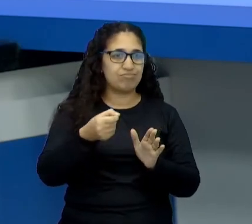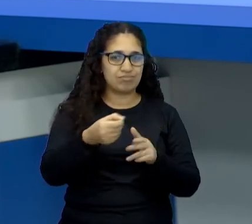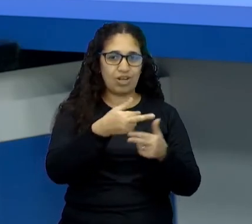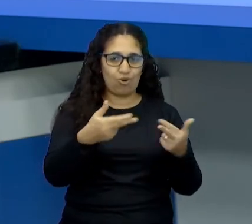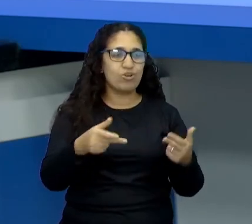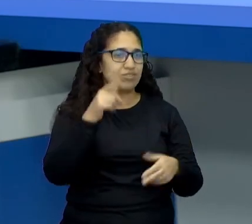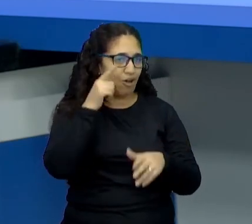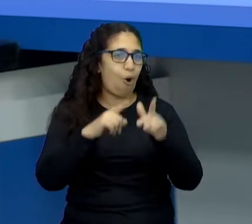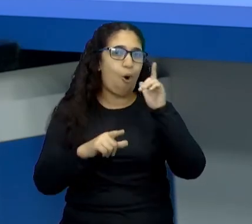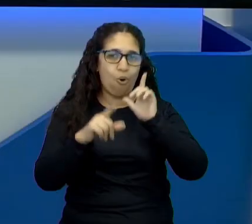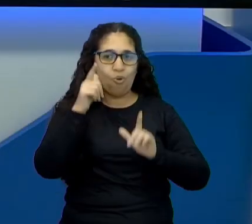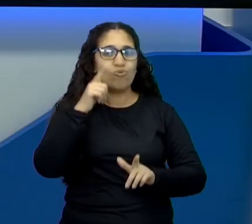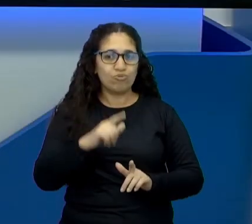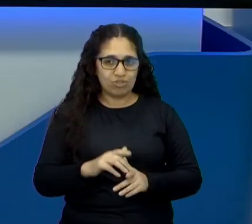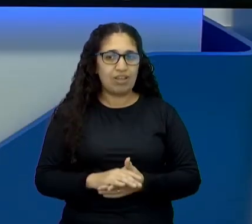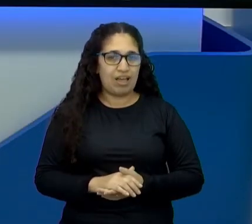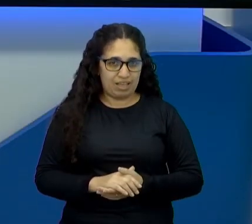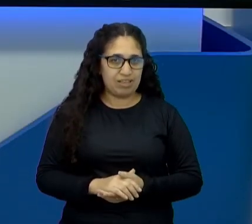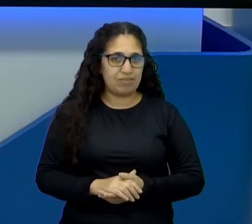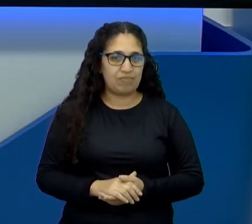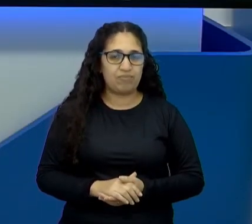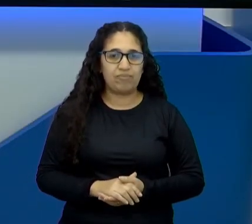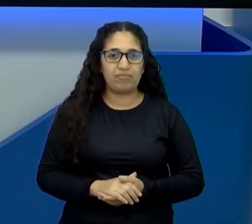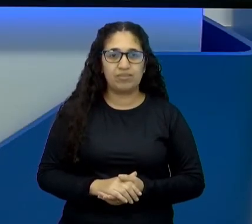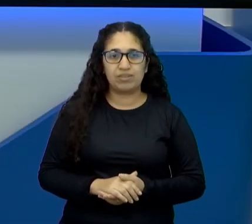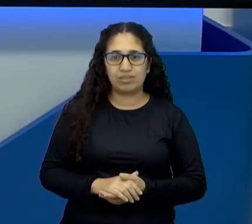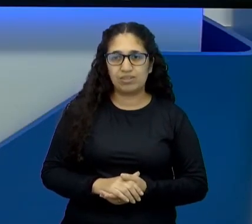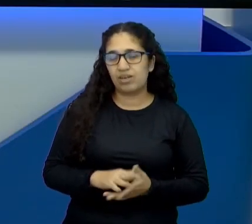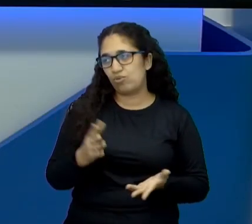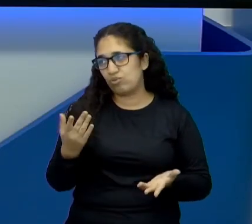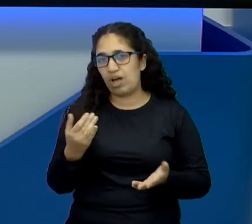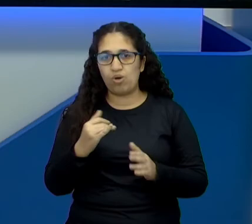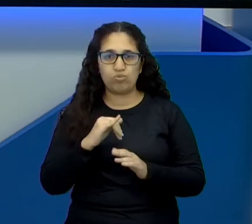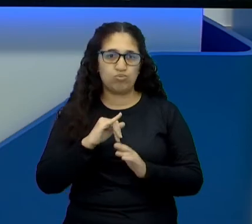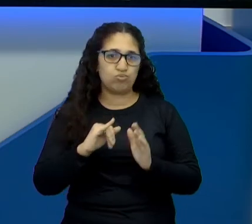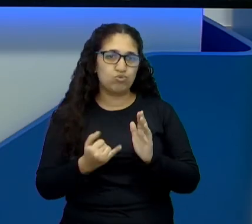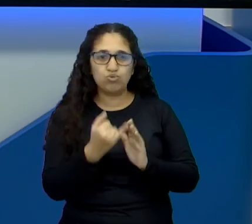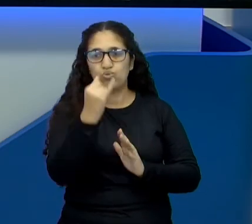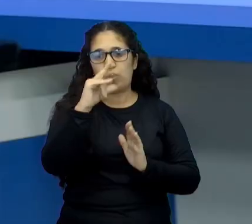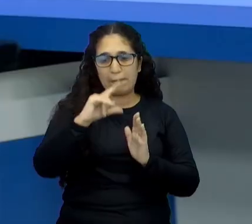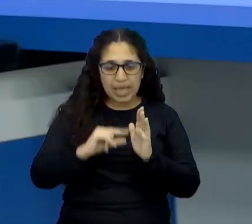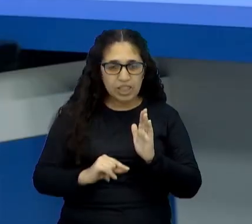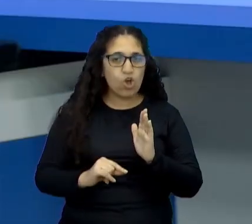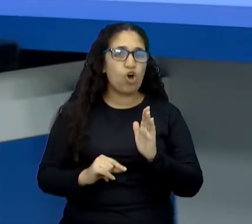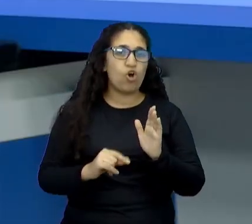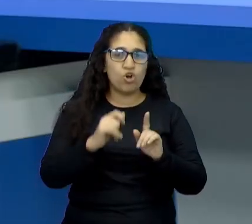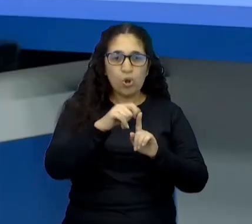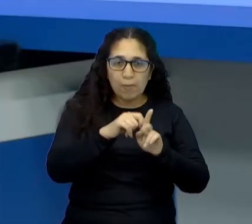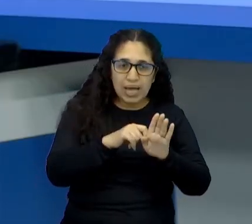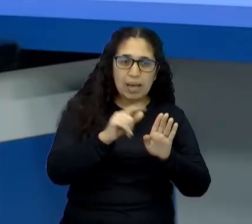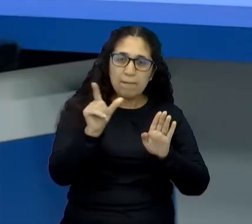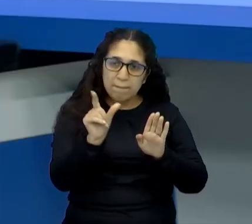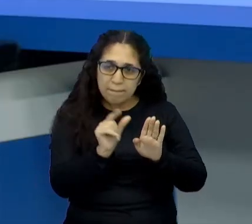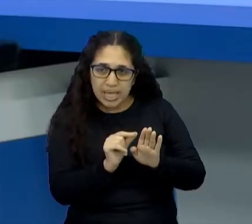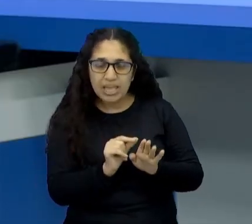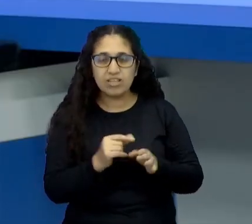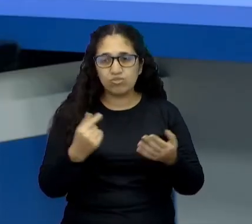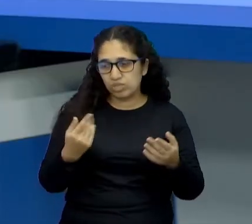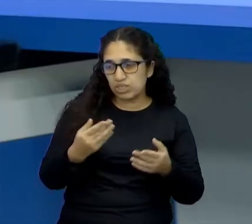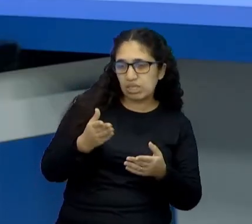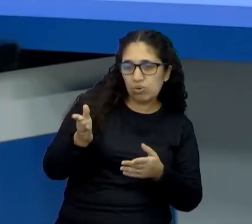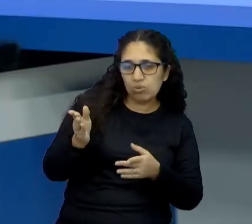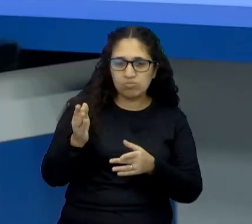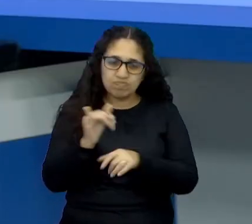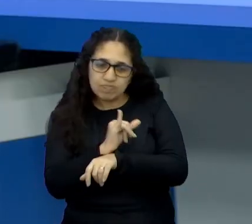pra outras coisas, tem até menos juros ou mais parcelas. E aí esse jogo de escolhas,